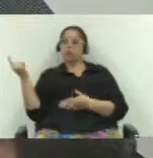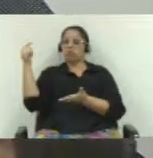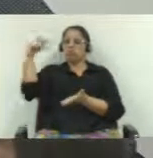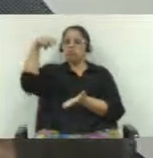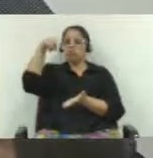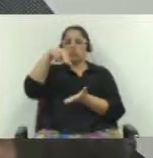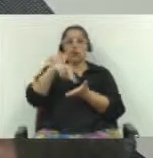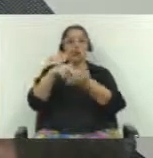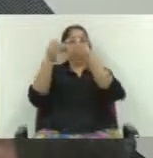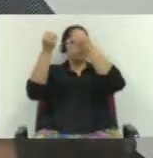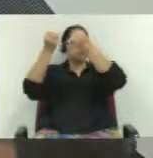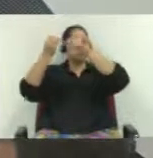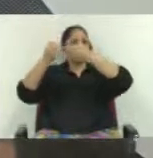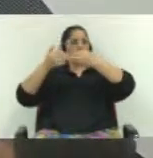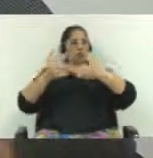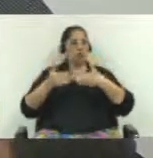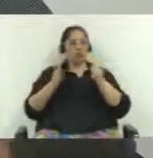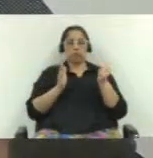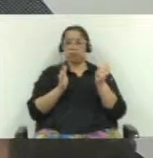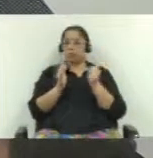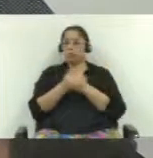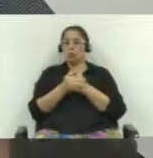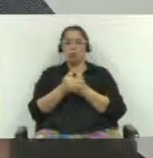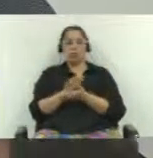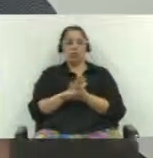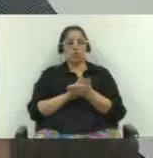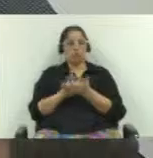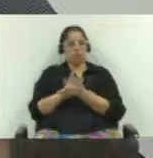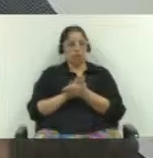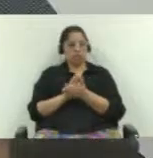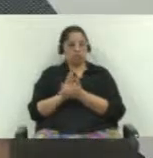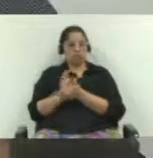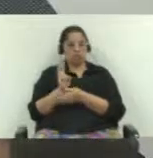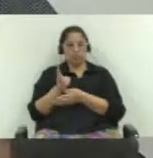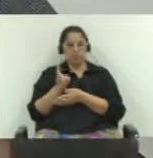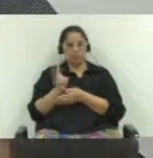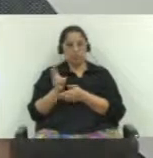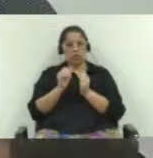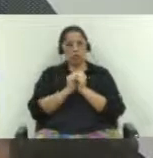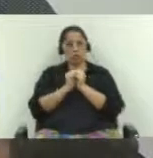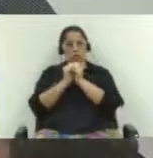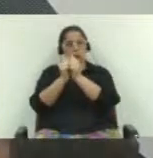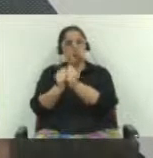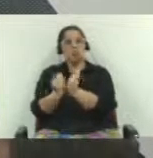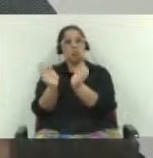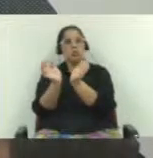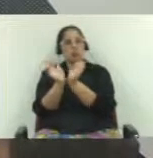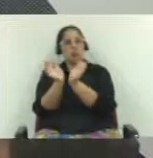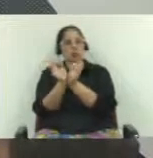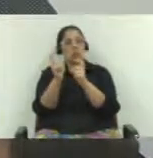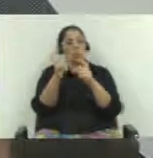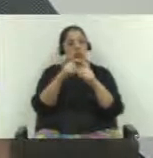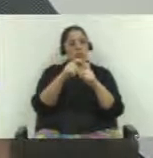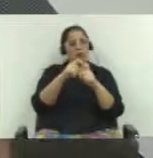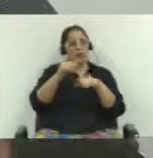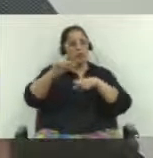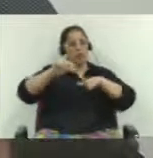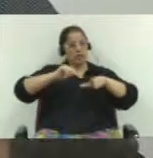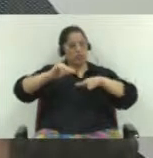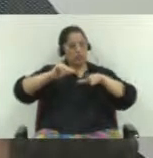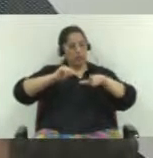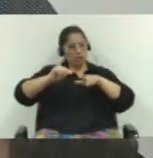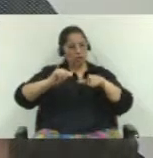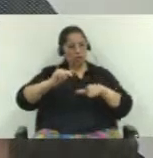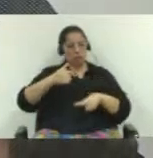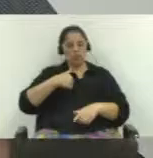todas as pessoas. Dizer que esse secretário tem tido a tranquilidade de vir explicar sem nada a esconder. E tem feito muito